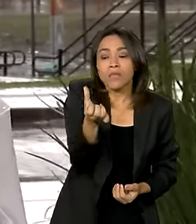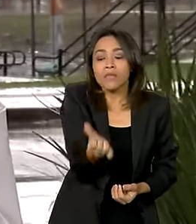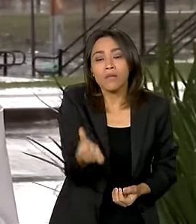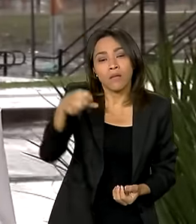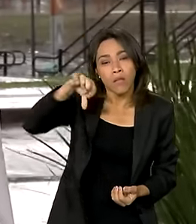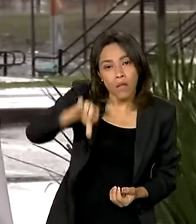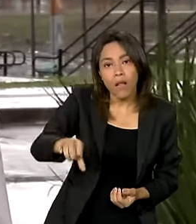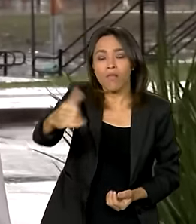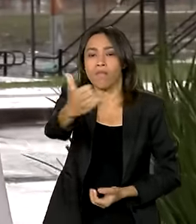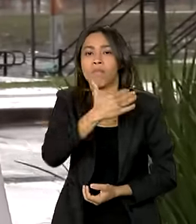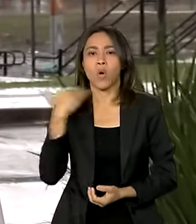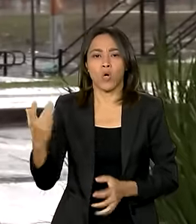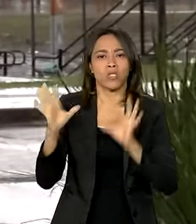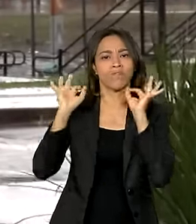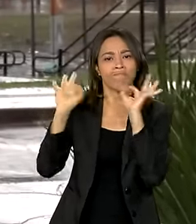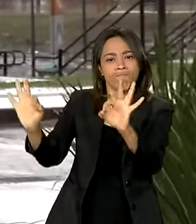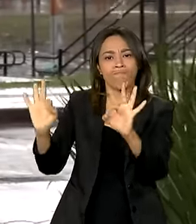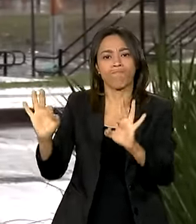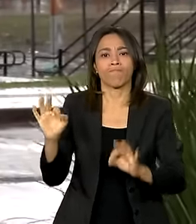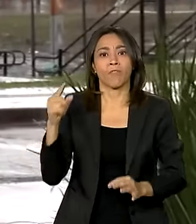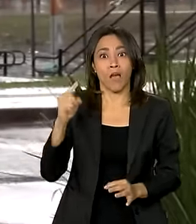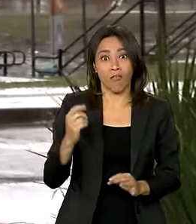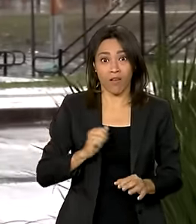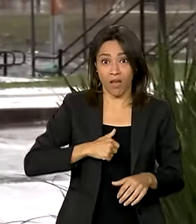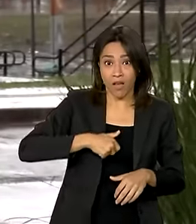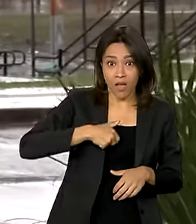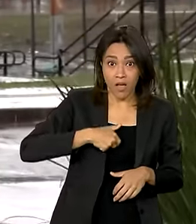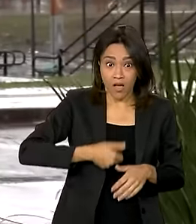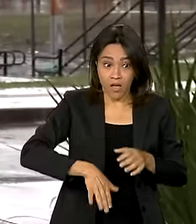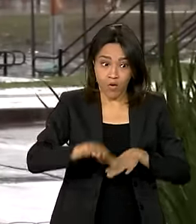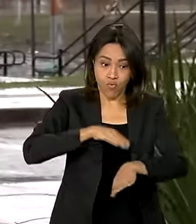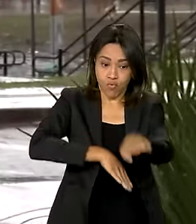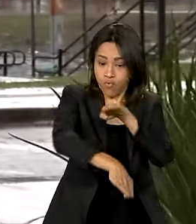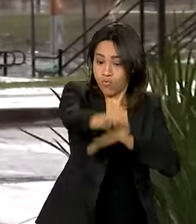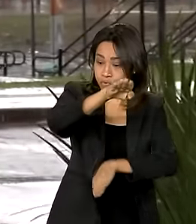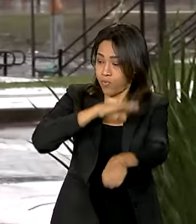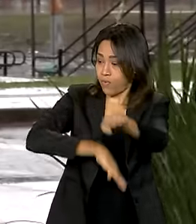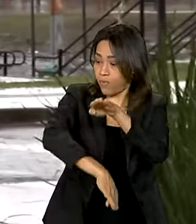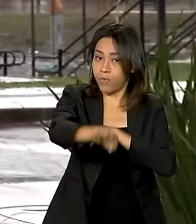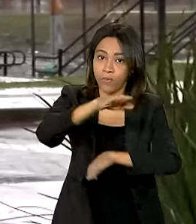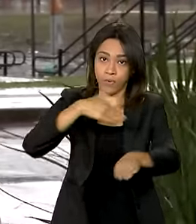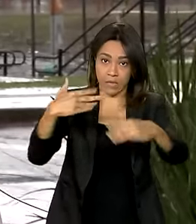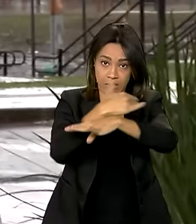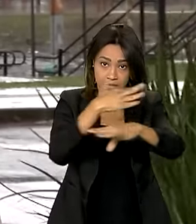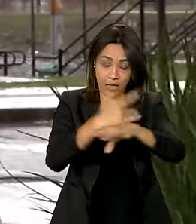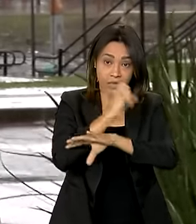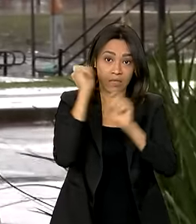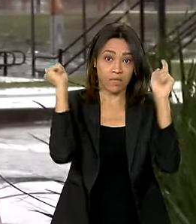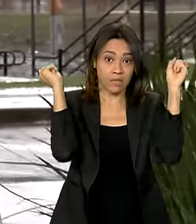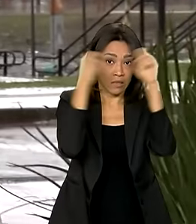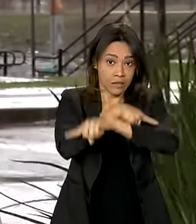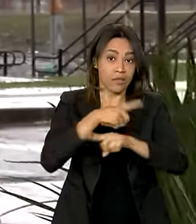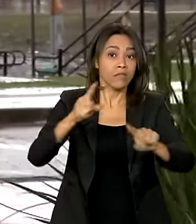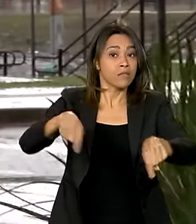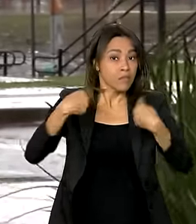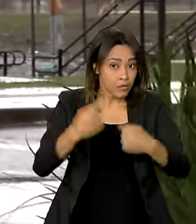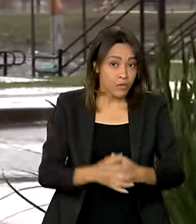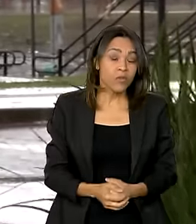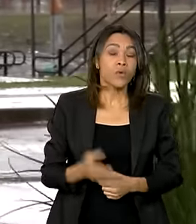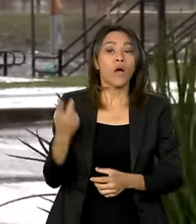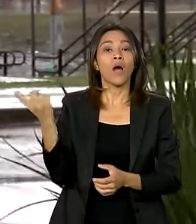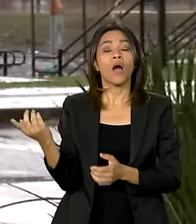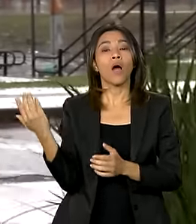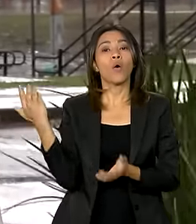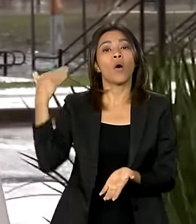mortes confirmadas. Transitar pelas rodovias do Rio Grande do Sul também tem sido um grande desafio. De acordo com o último boletim da Polícia